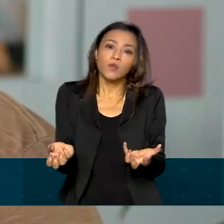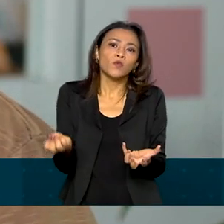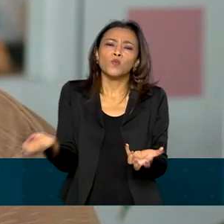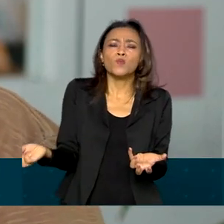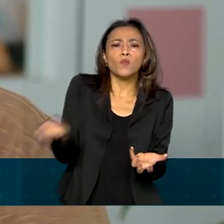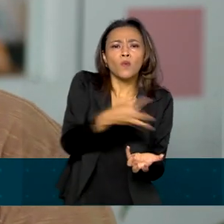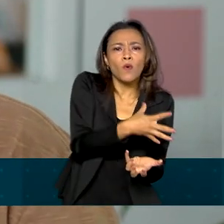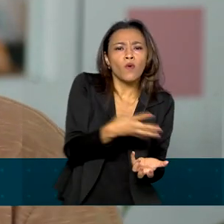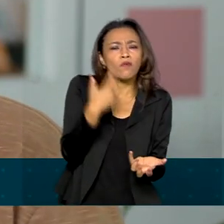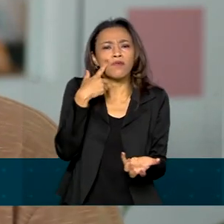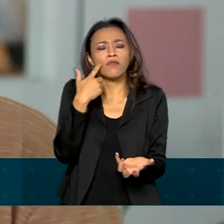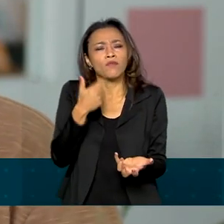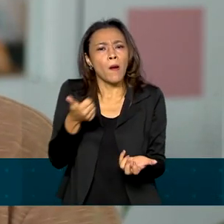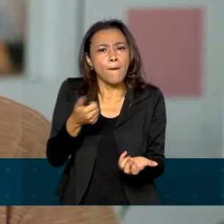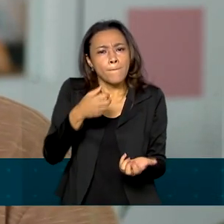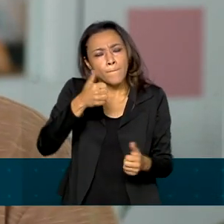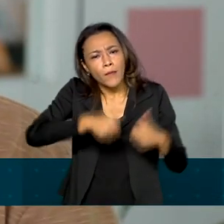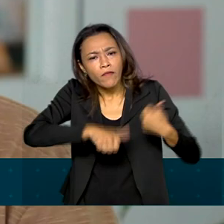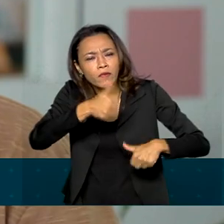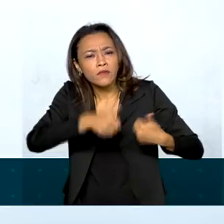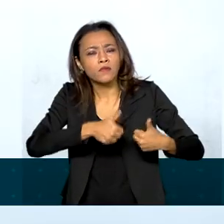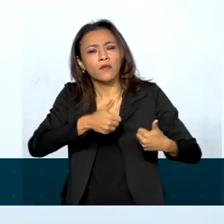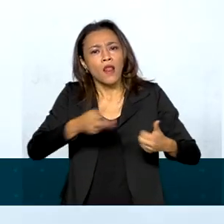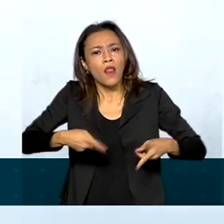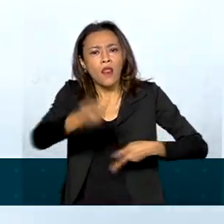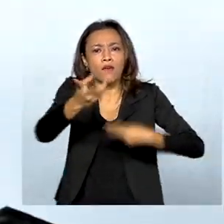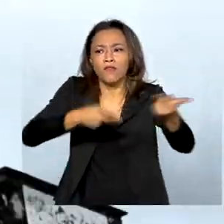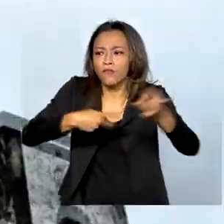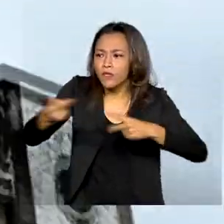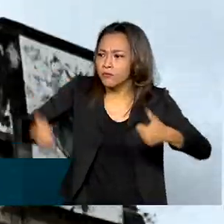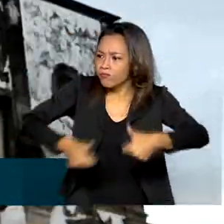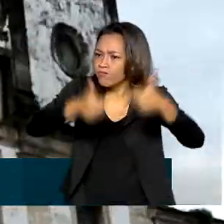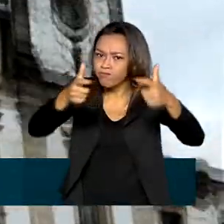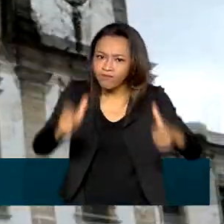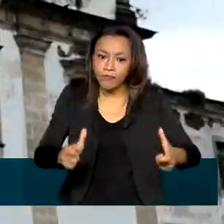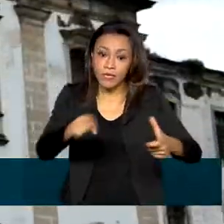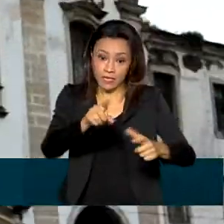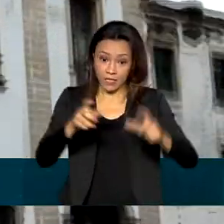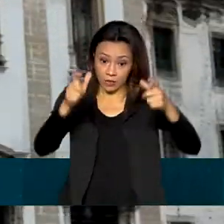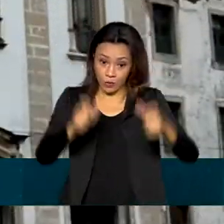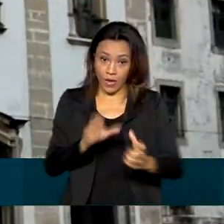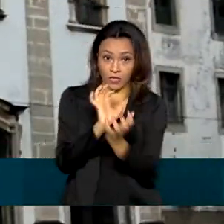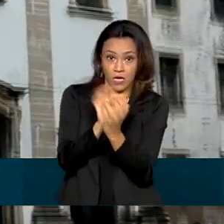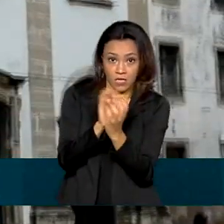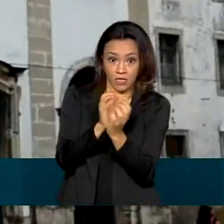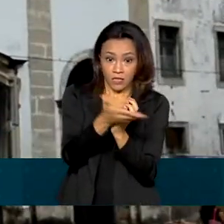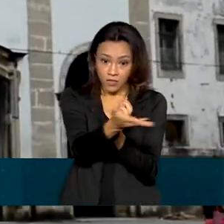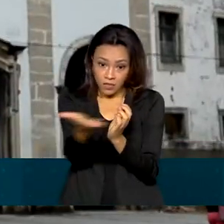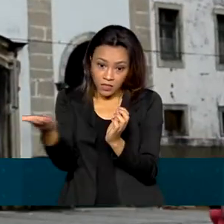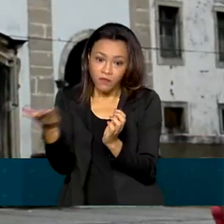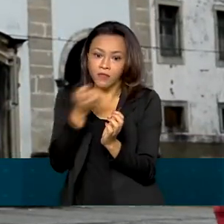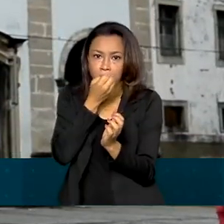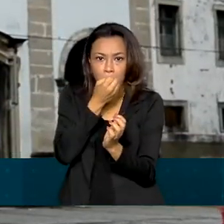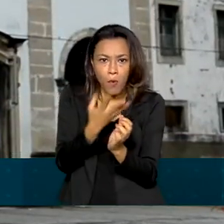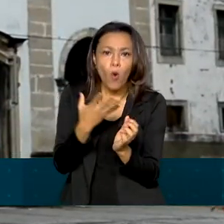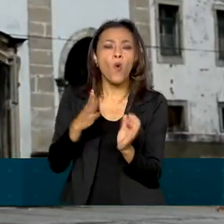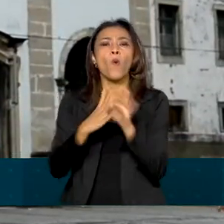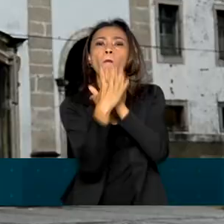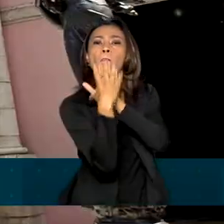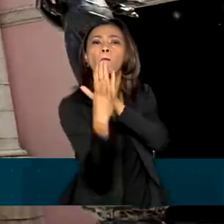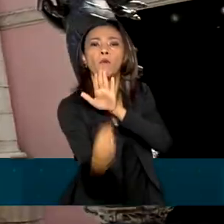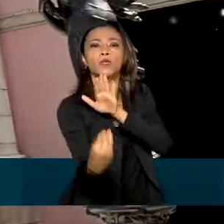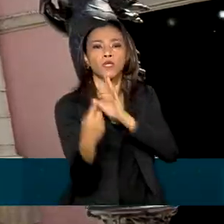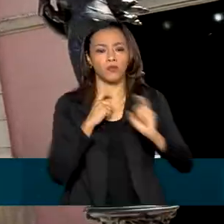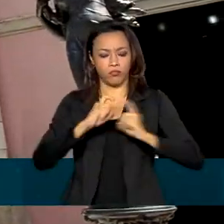requalificação, levando moradias para o centro da cidade. Com o Centro Histórico de Recife, será desenvolvido um modelo de gestão para outras áreas